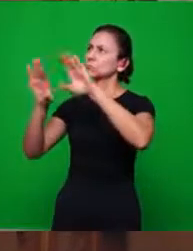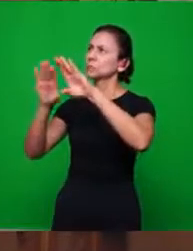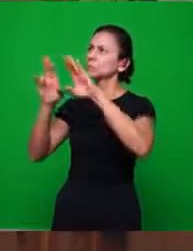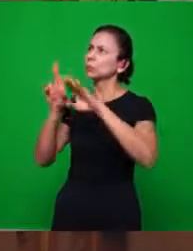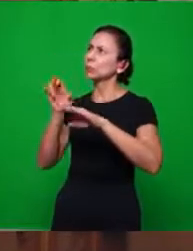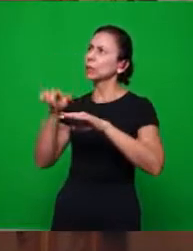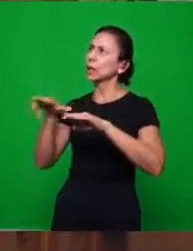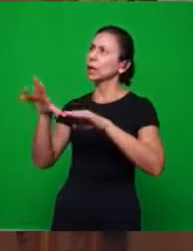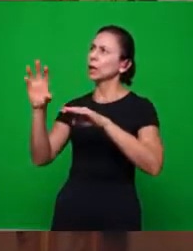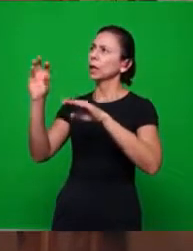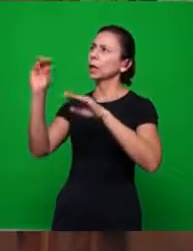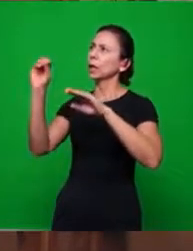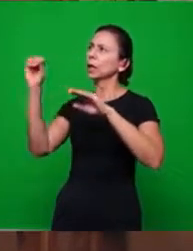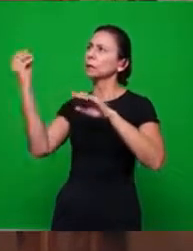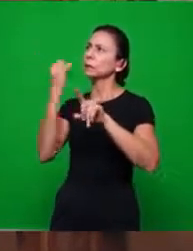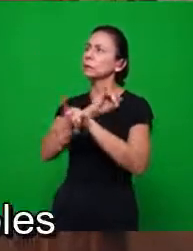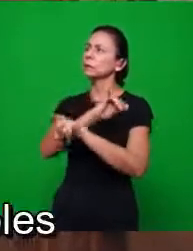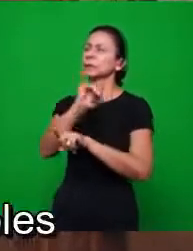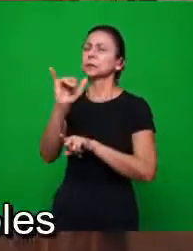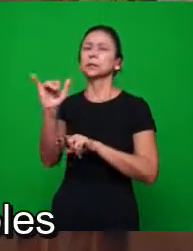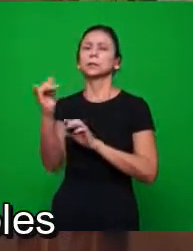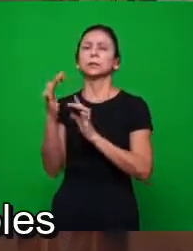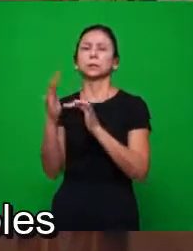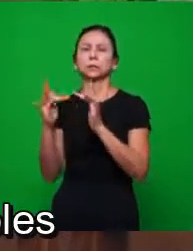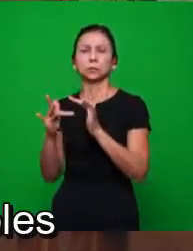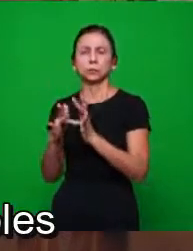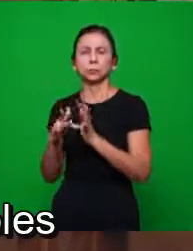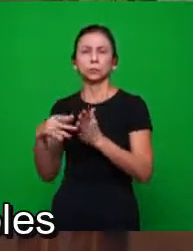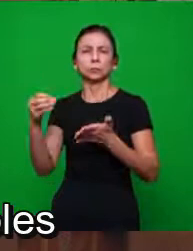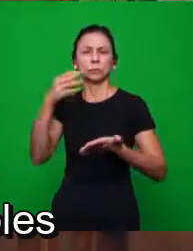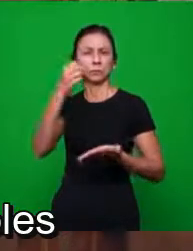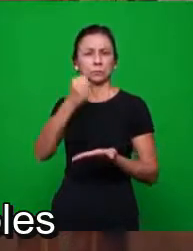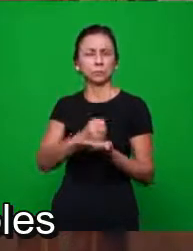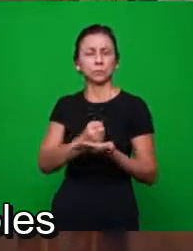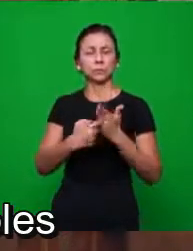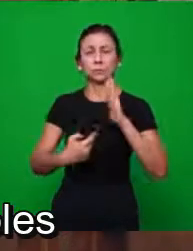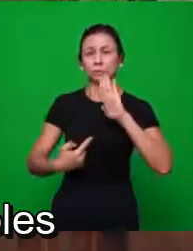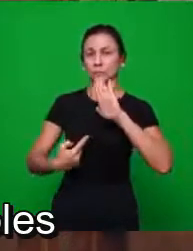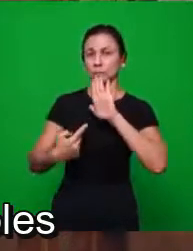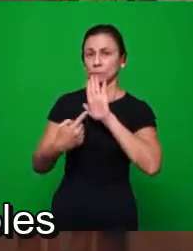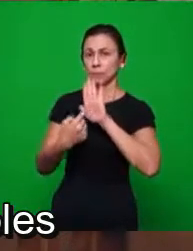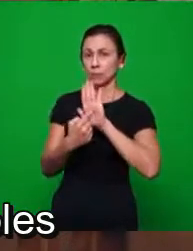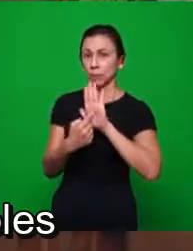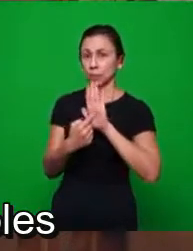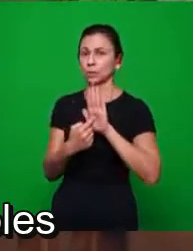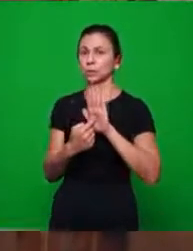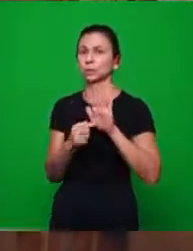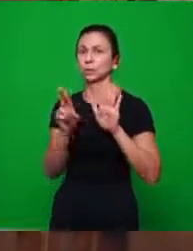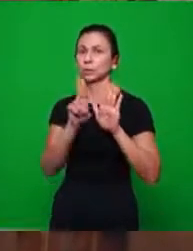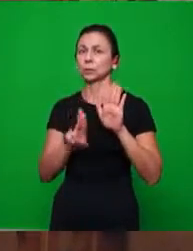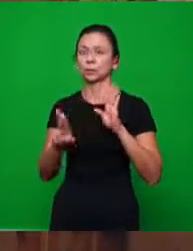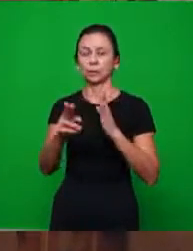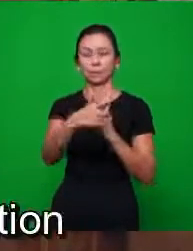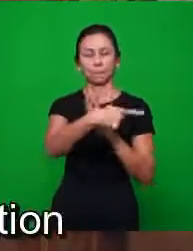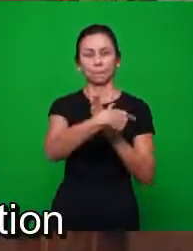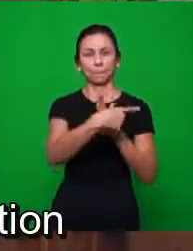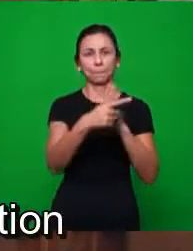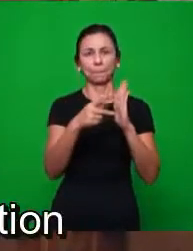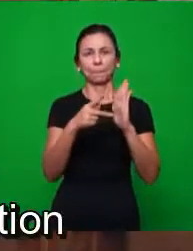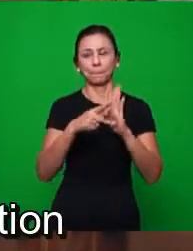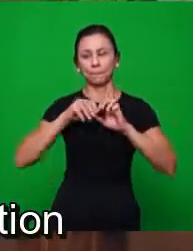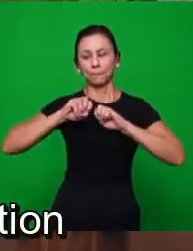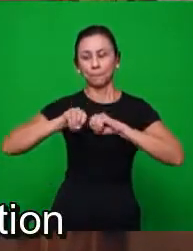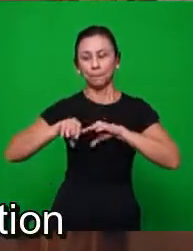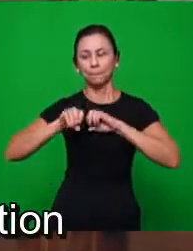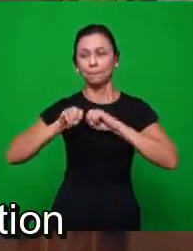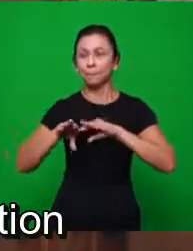profetizado pelo Senhor Jesus no Novo Testamento, quando Ele fala nas parábolas. E, ao mesmo